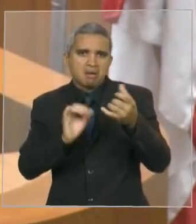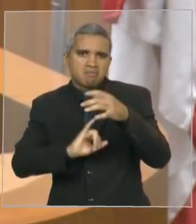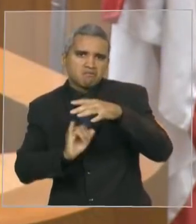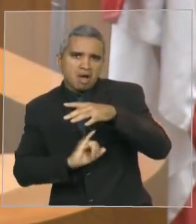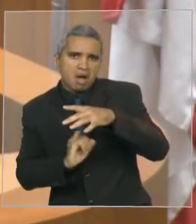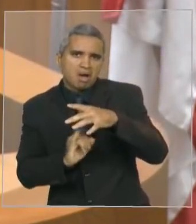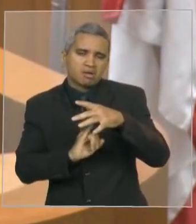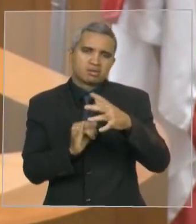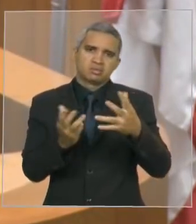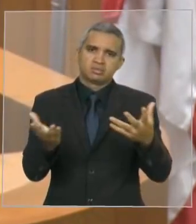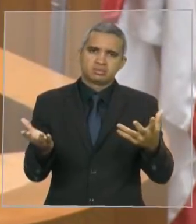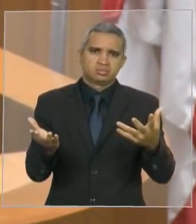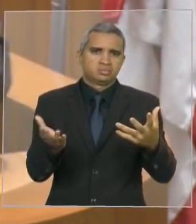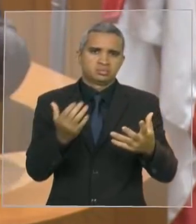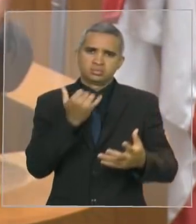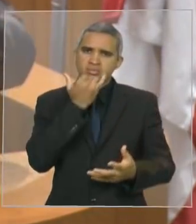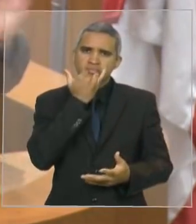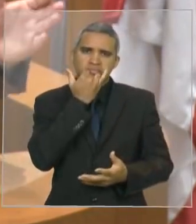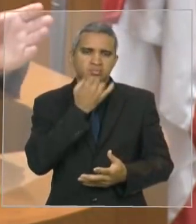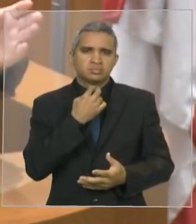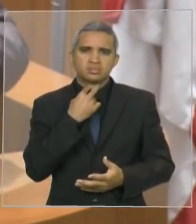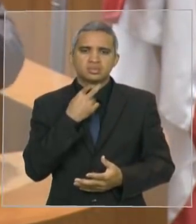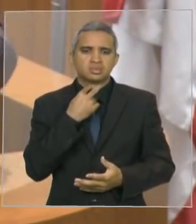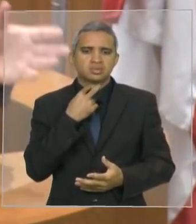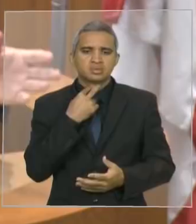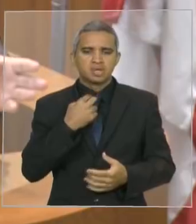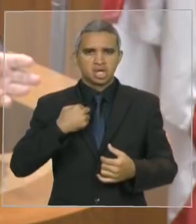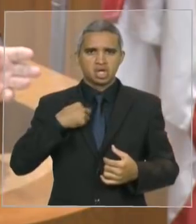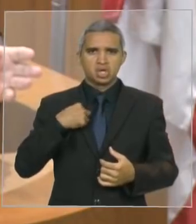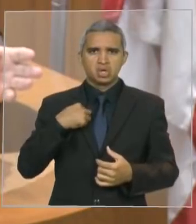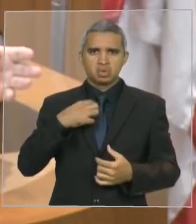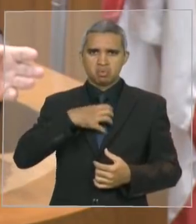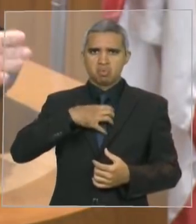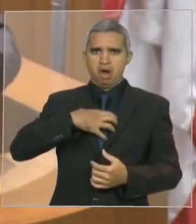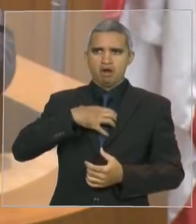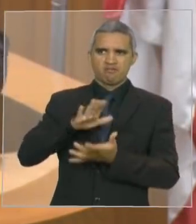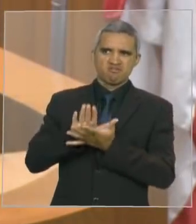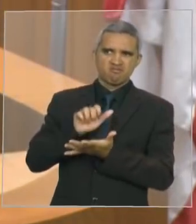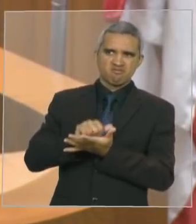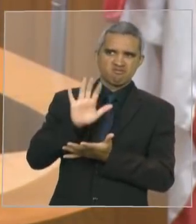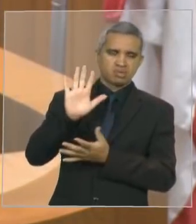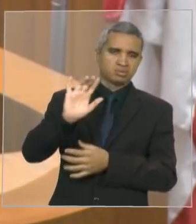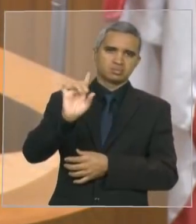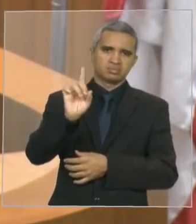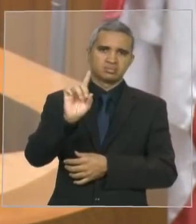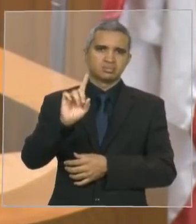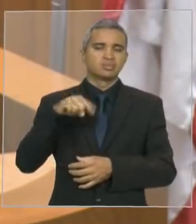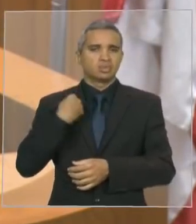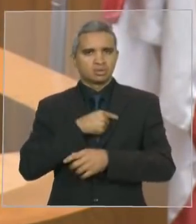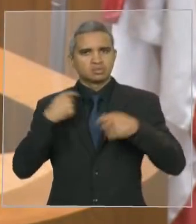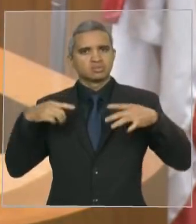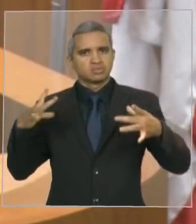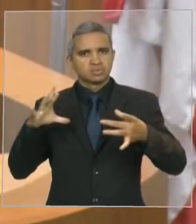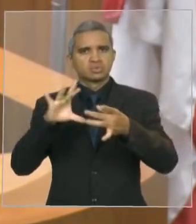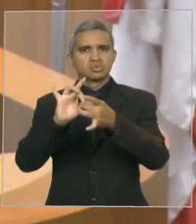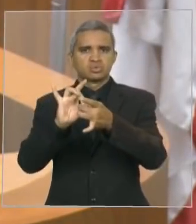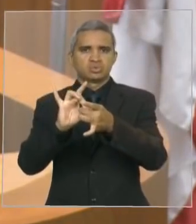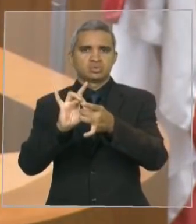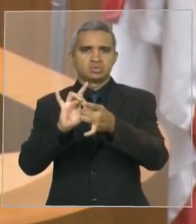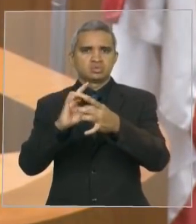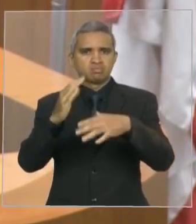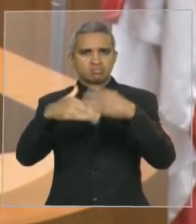destabanadas. Mas não tem uma água, não tem um rancor. Vamos nos unir para o melhor da cidade.